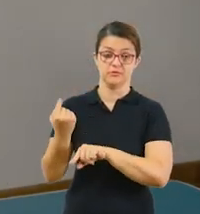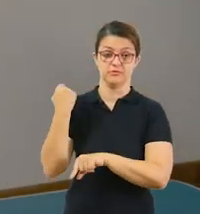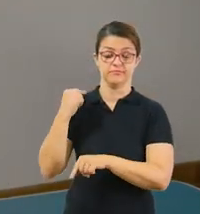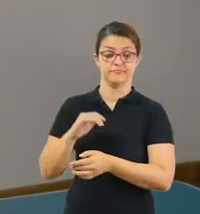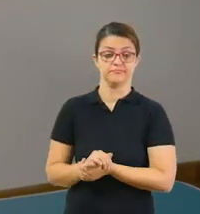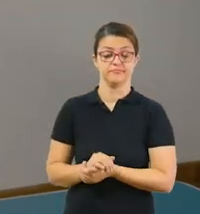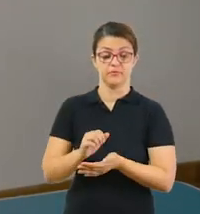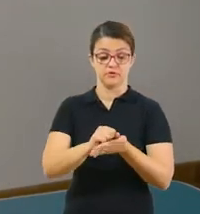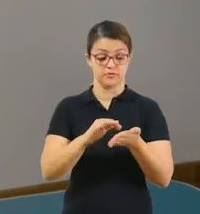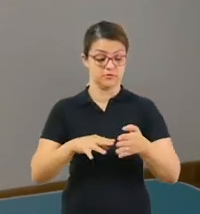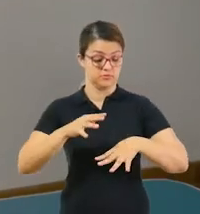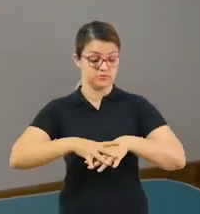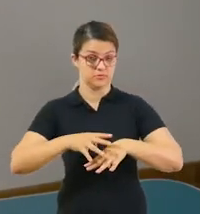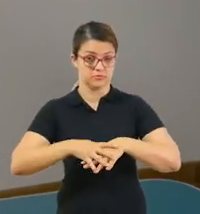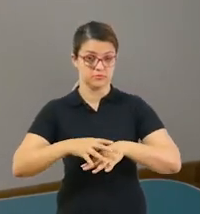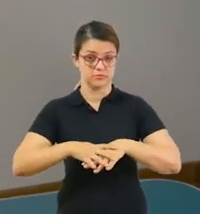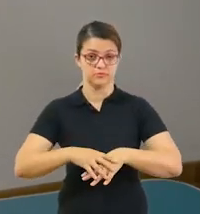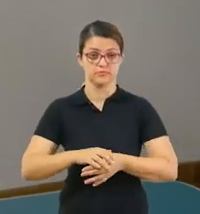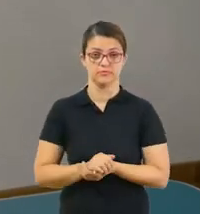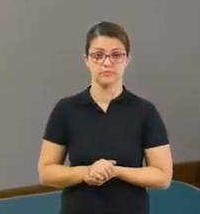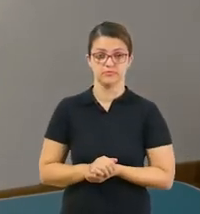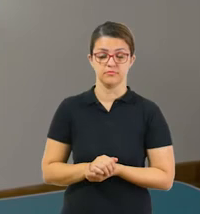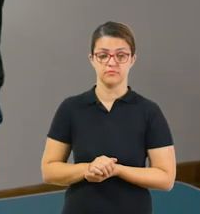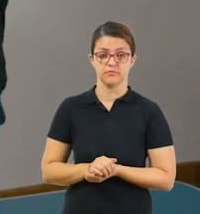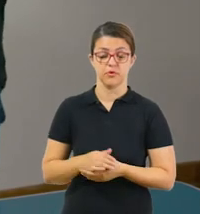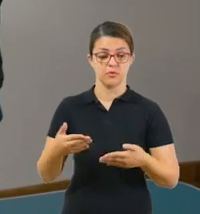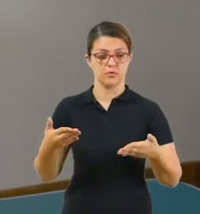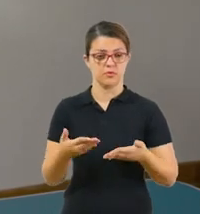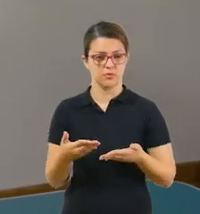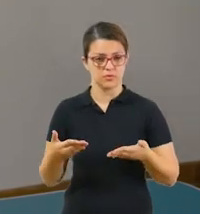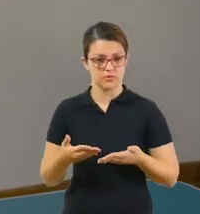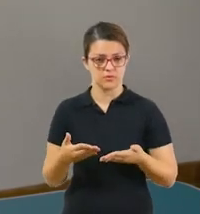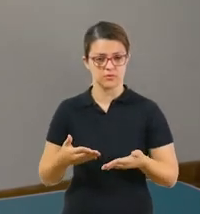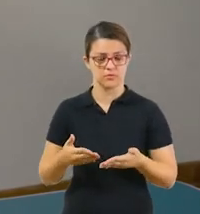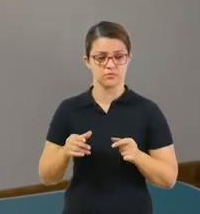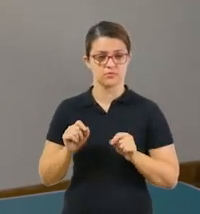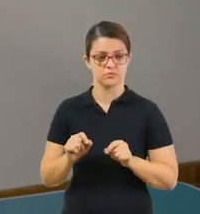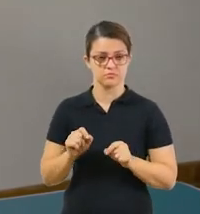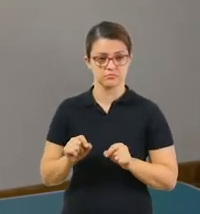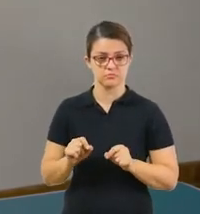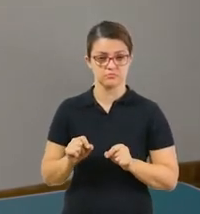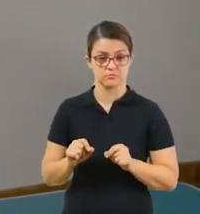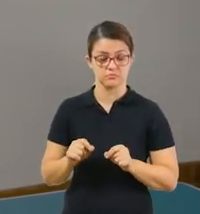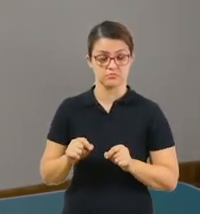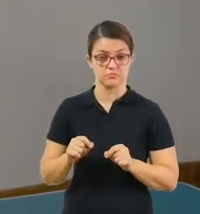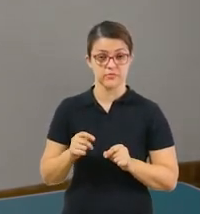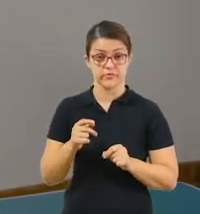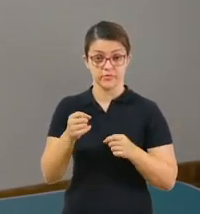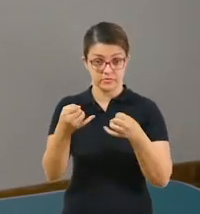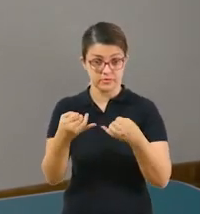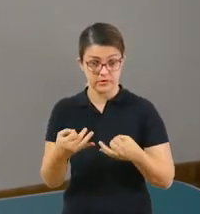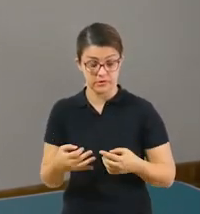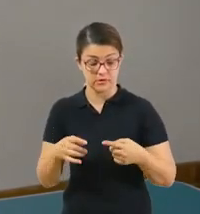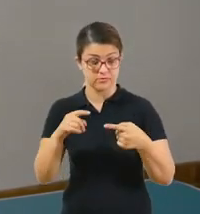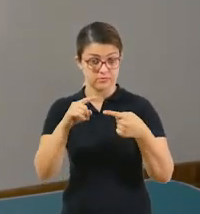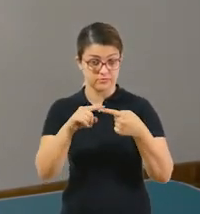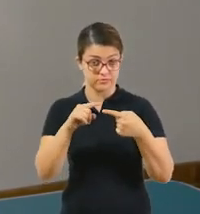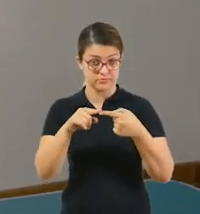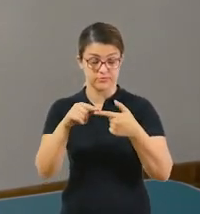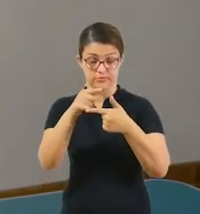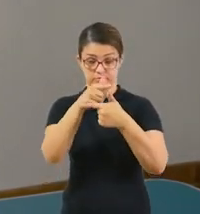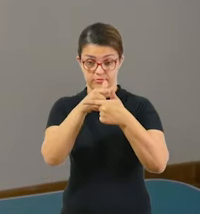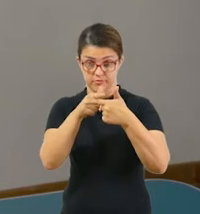a gente já vai para a matéria de matemática. Na matemática, hoje especificamente, nós vamos falar de duas operações. Nós vamos falar de